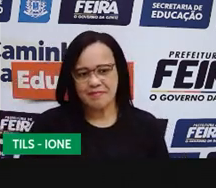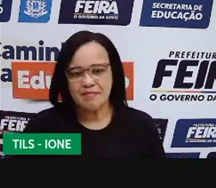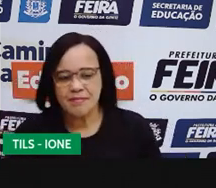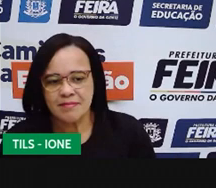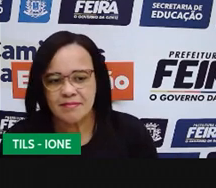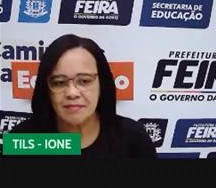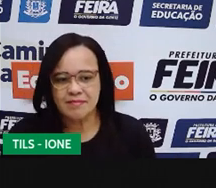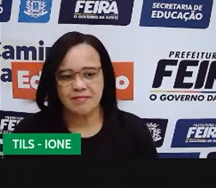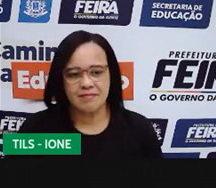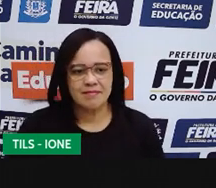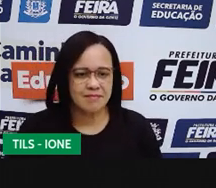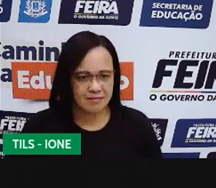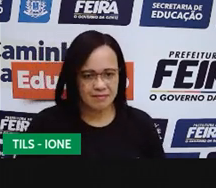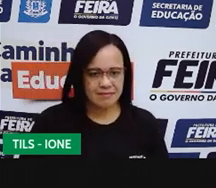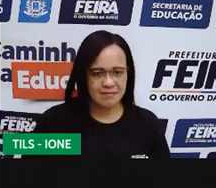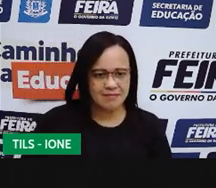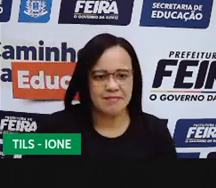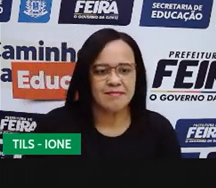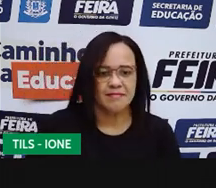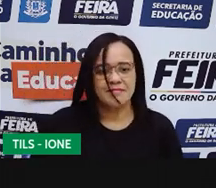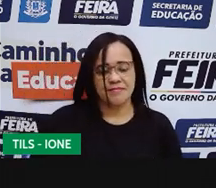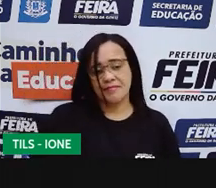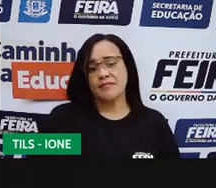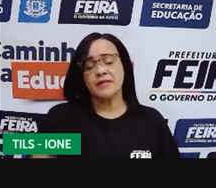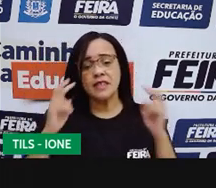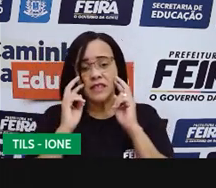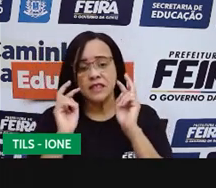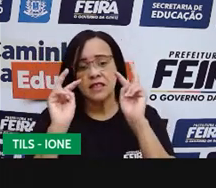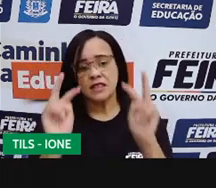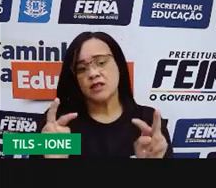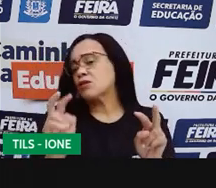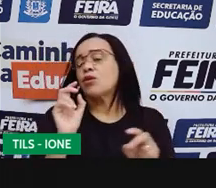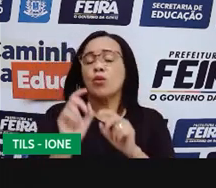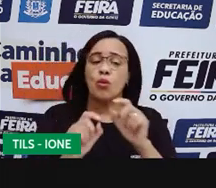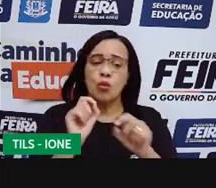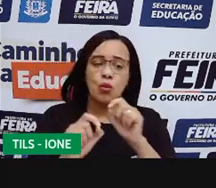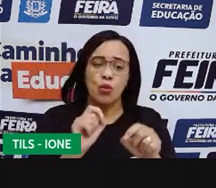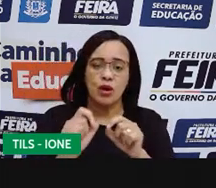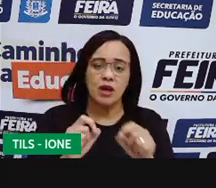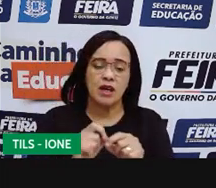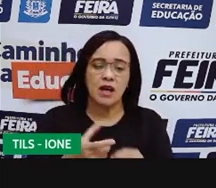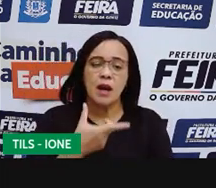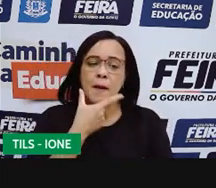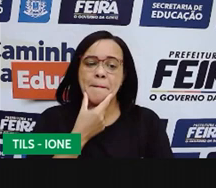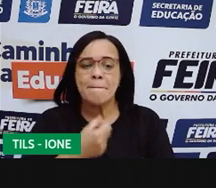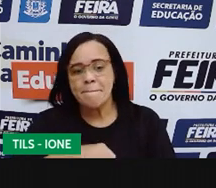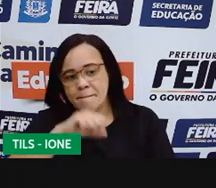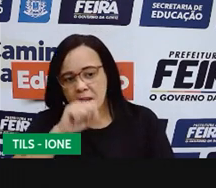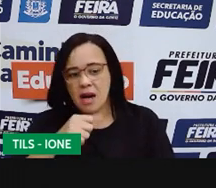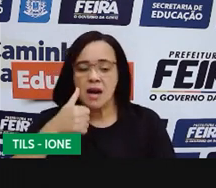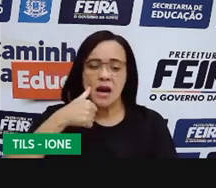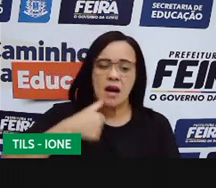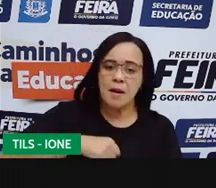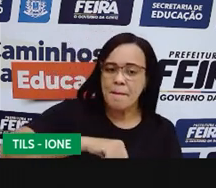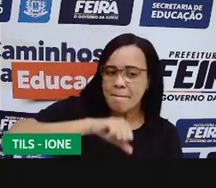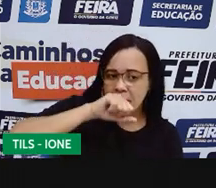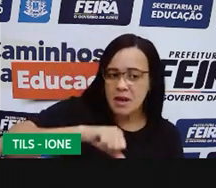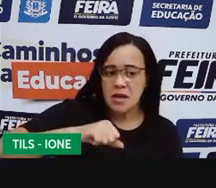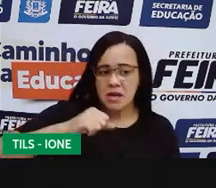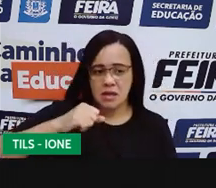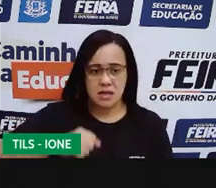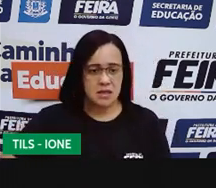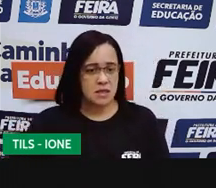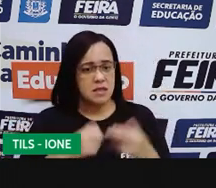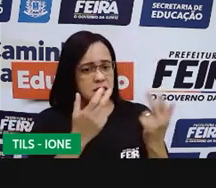negra. Então, a gente vai observar que os pais dela também têm essa característica, e o avô também